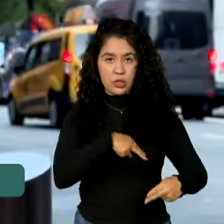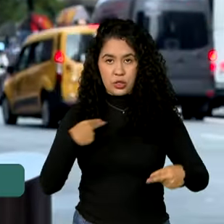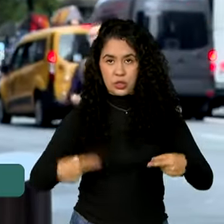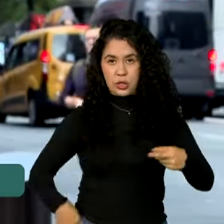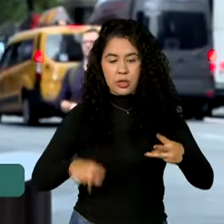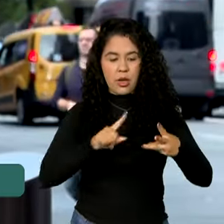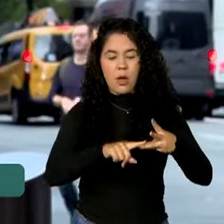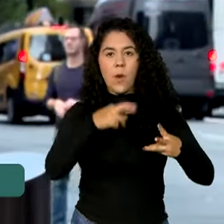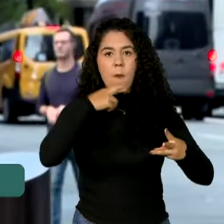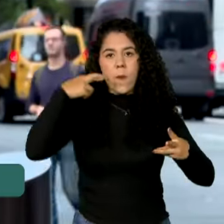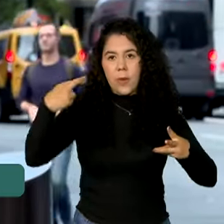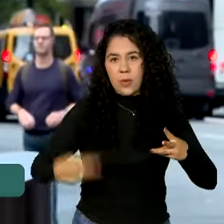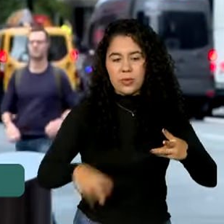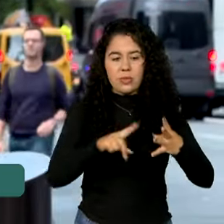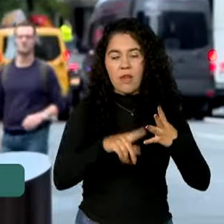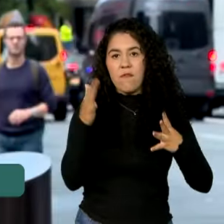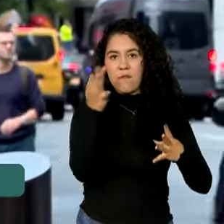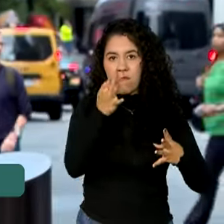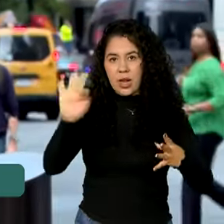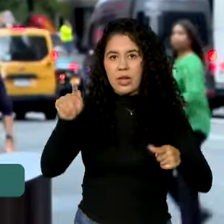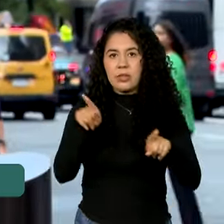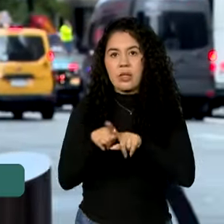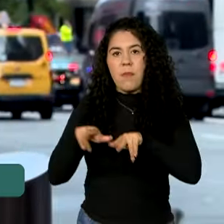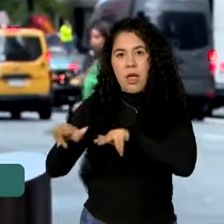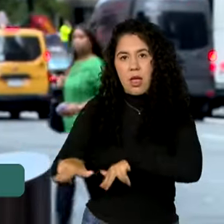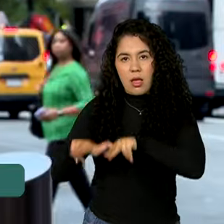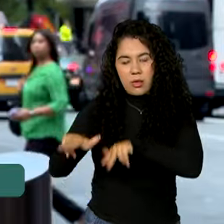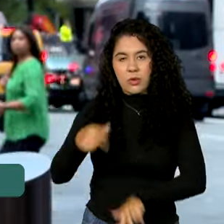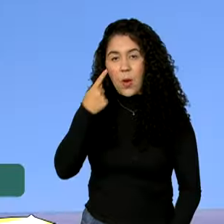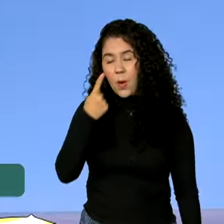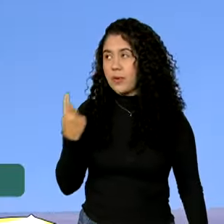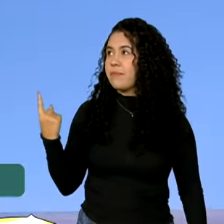França e Reino Unido. Vamos ouvir o que disse o embaixador?